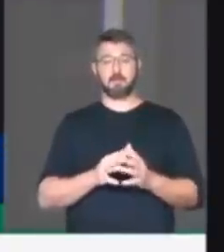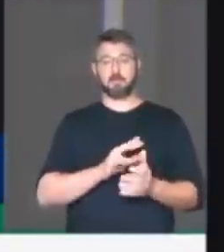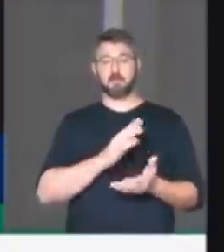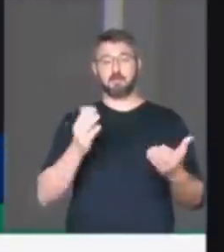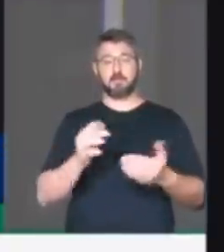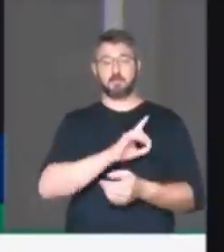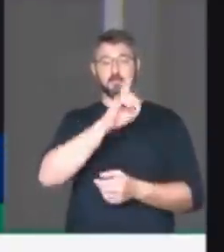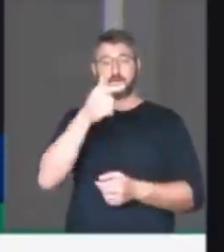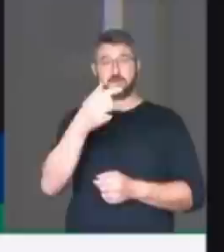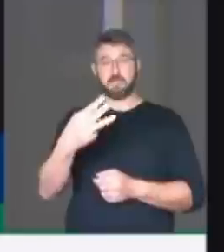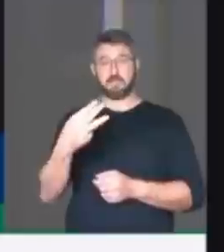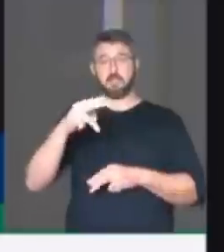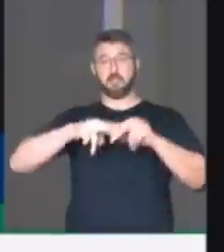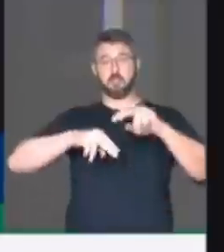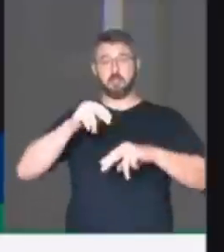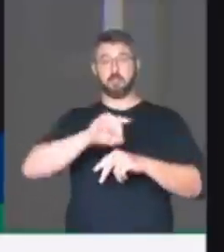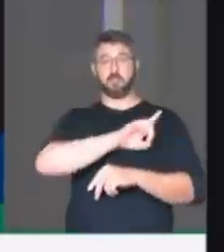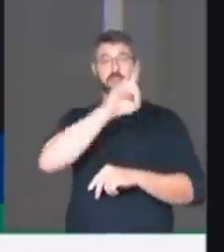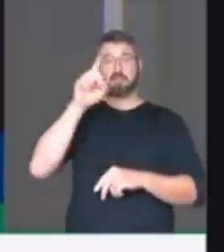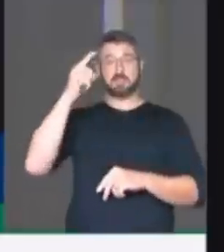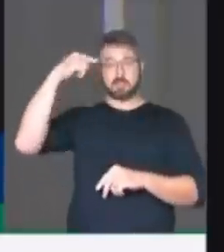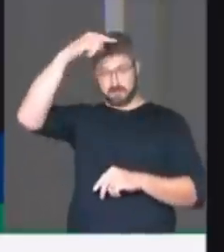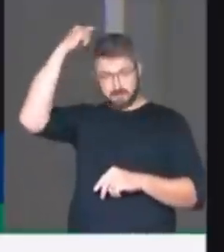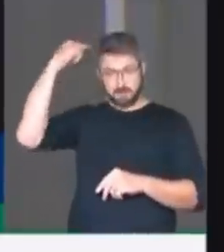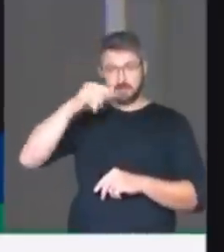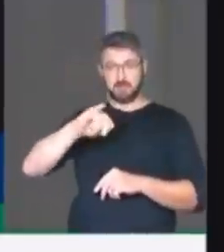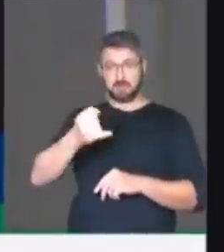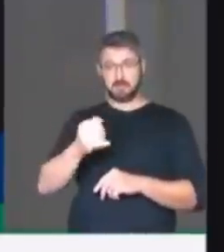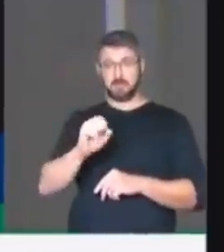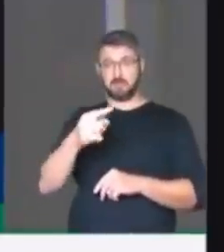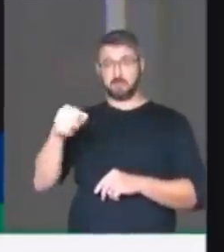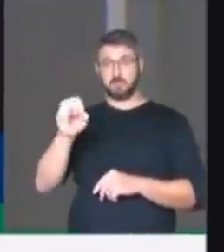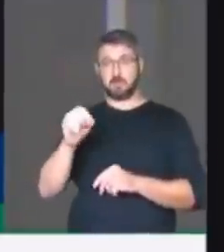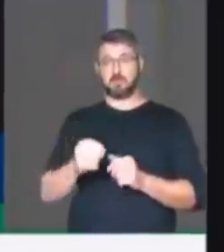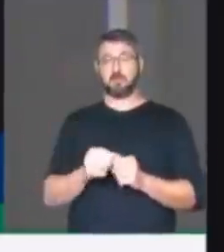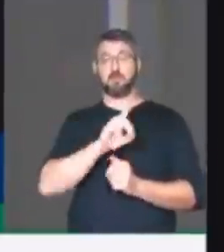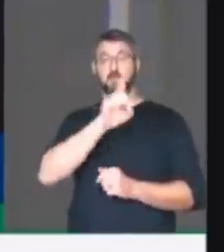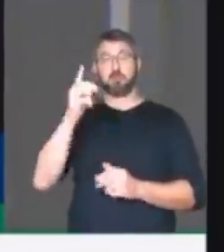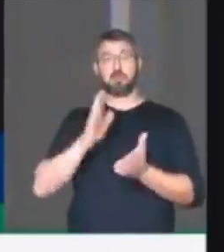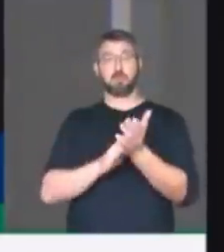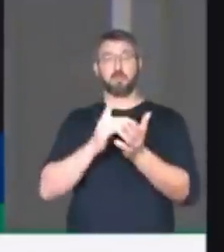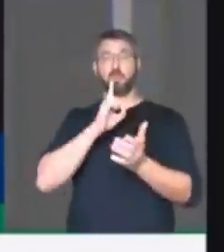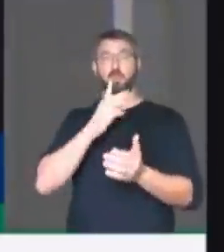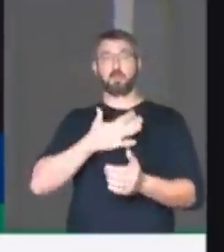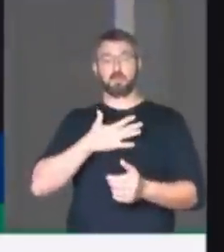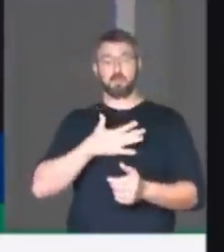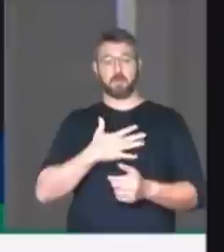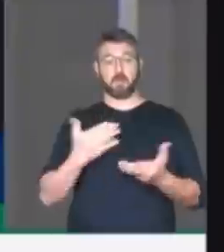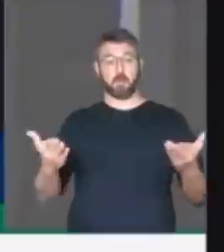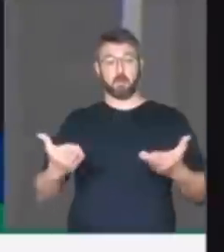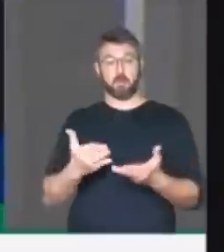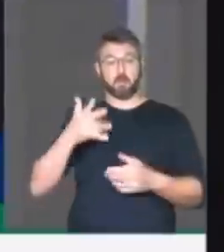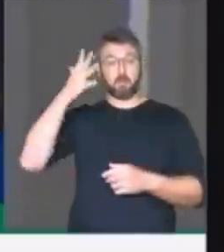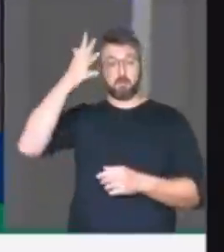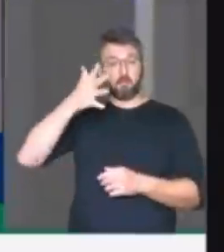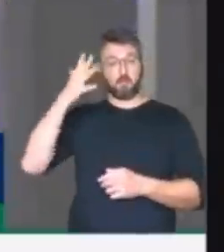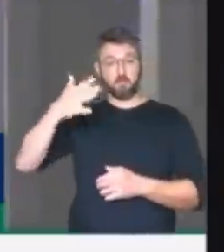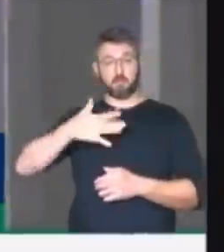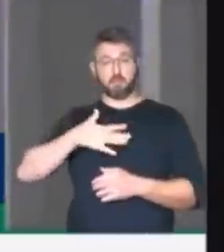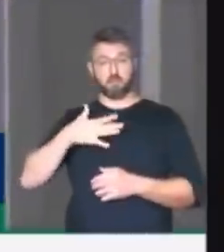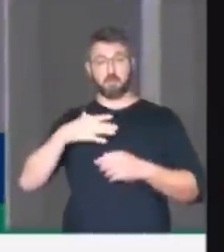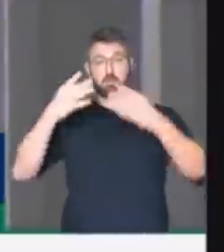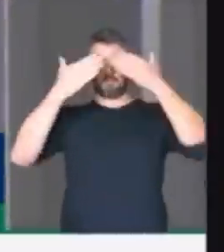junho, dia de São João e também a data do meu aniversário. Nesse dia, faço meu pronunciamento